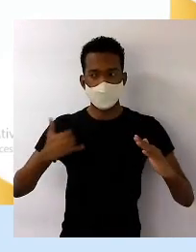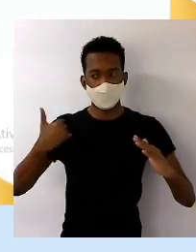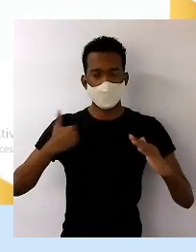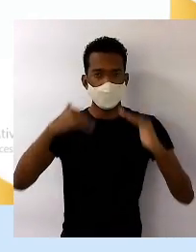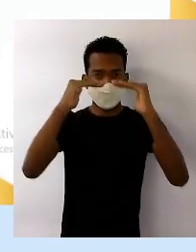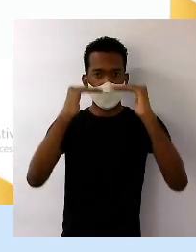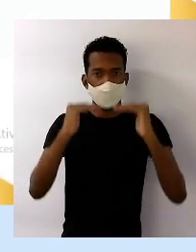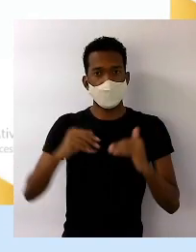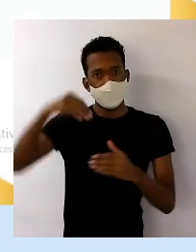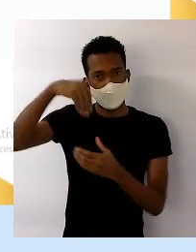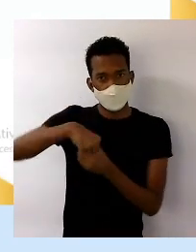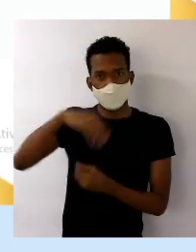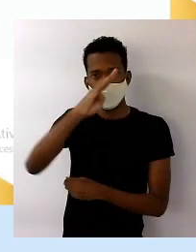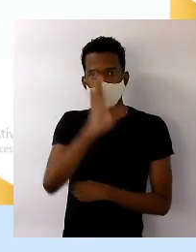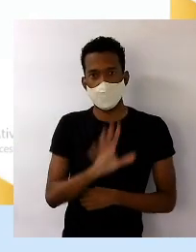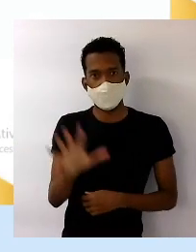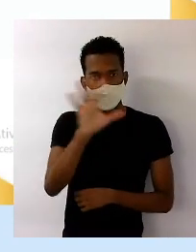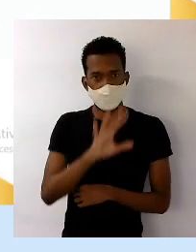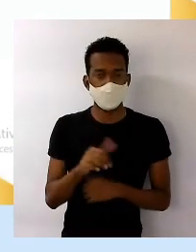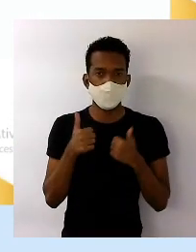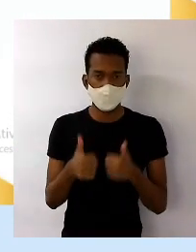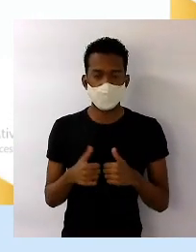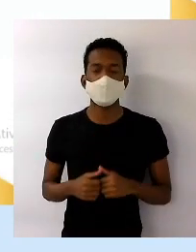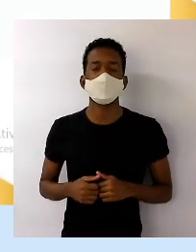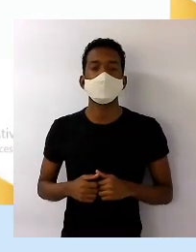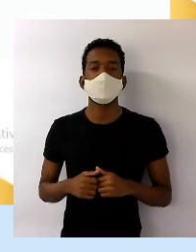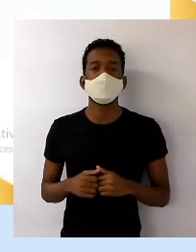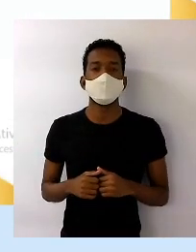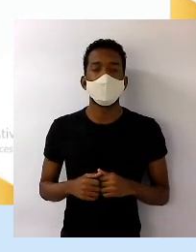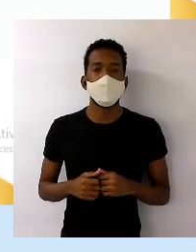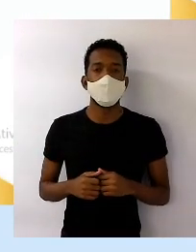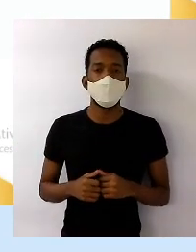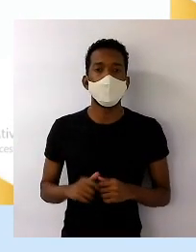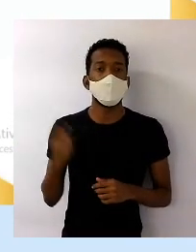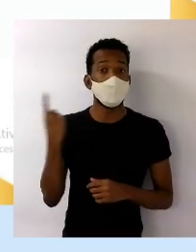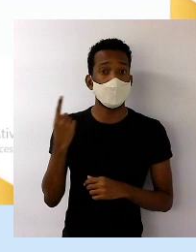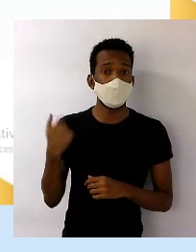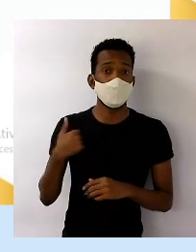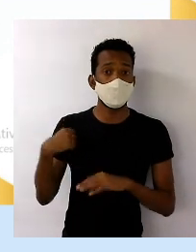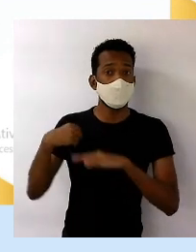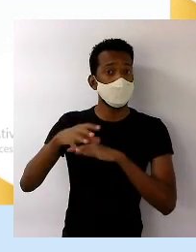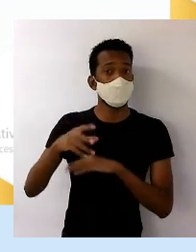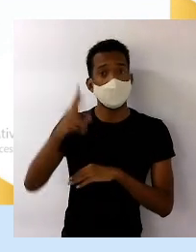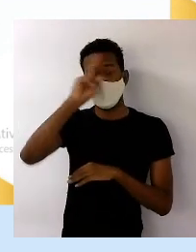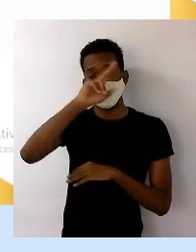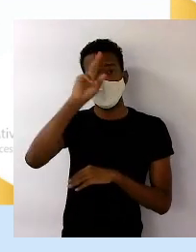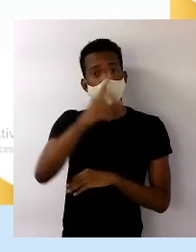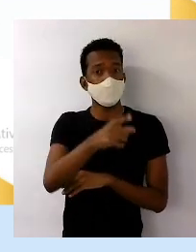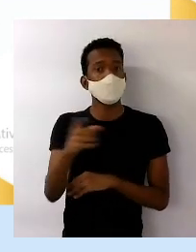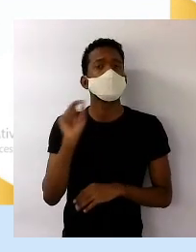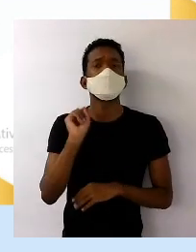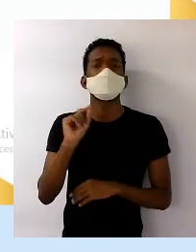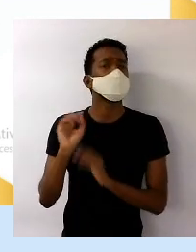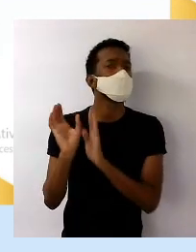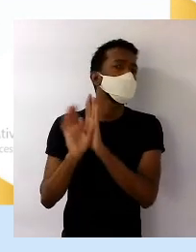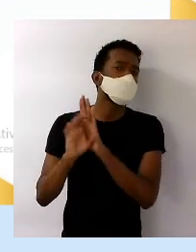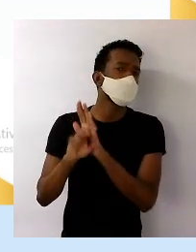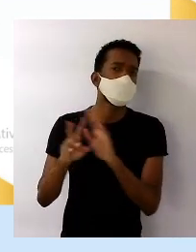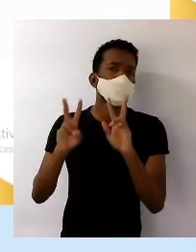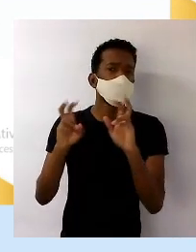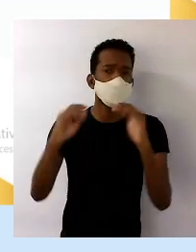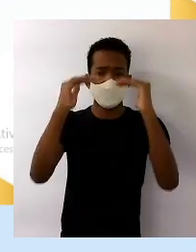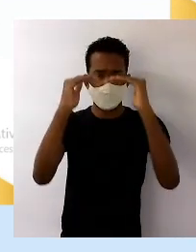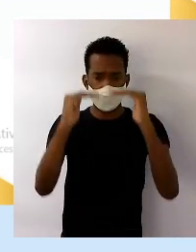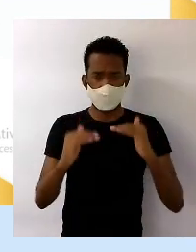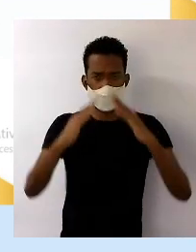Brasil. Primeiro, eu vou relembrar a vocês o conceito do que é a pirâmide etária,